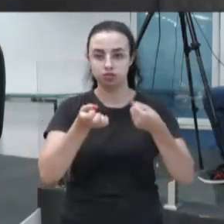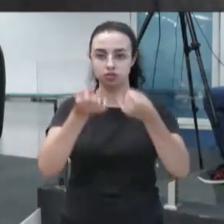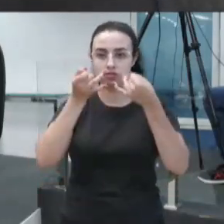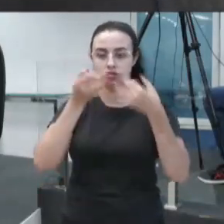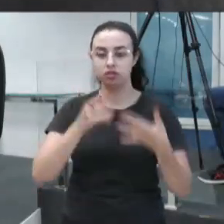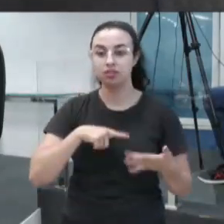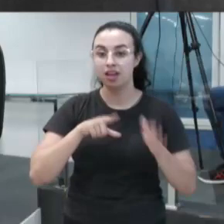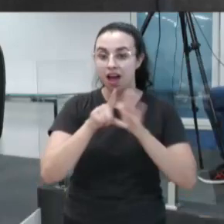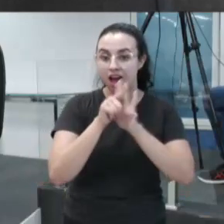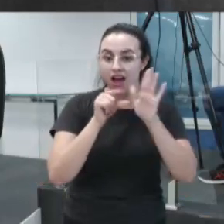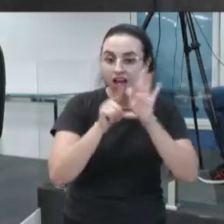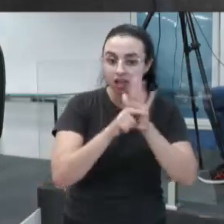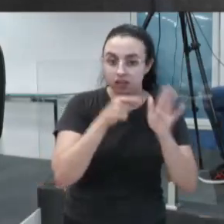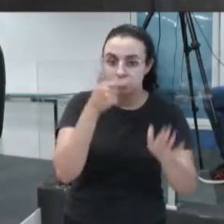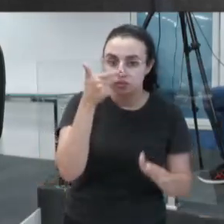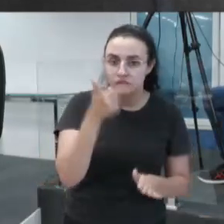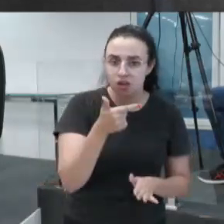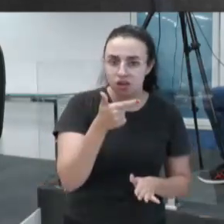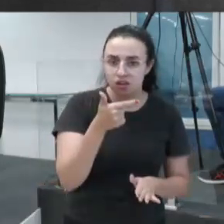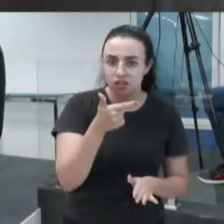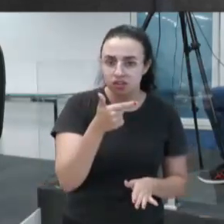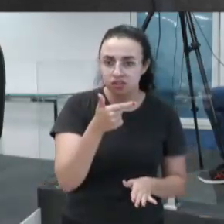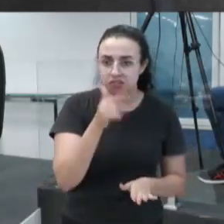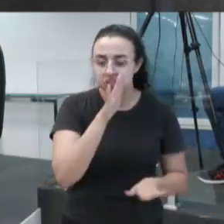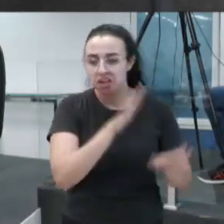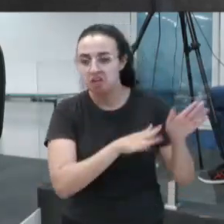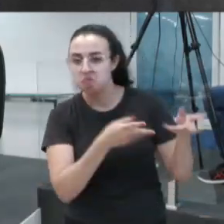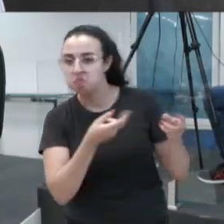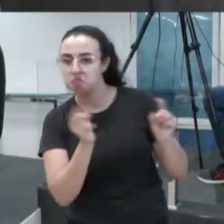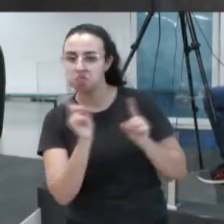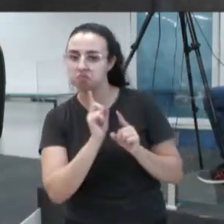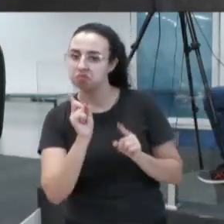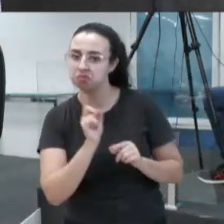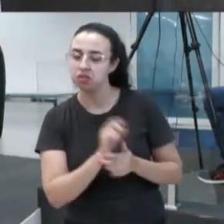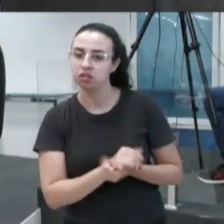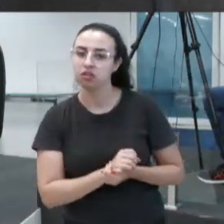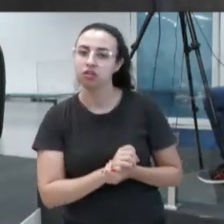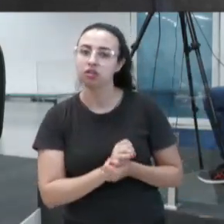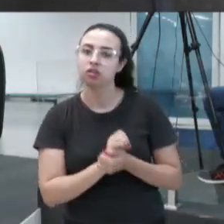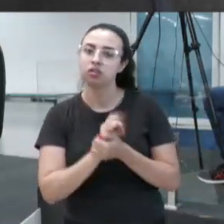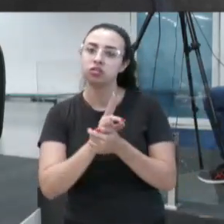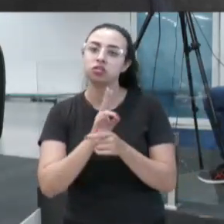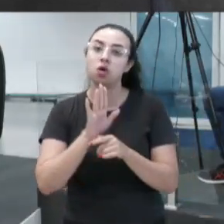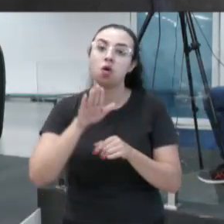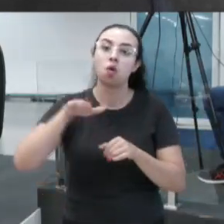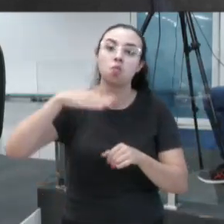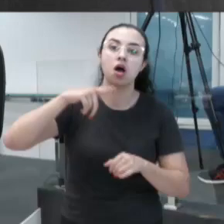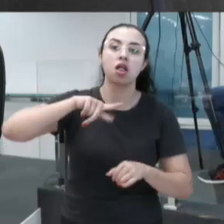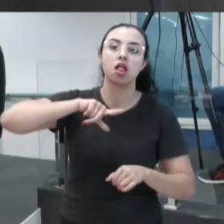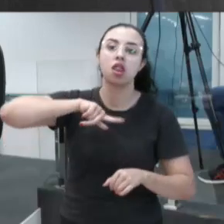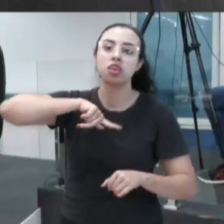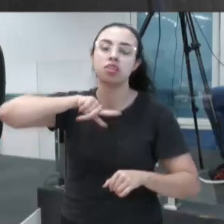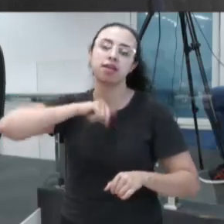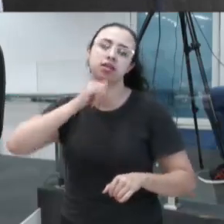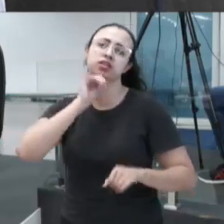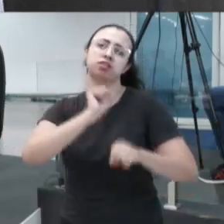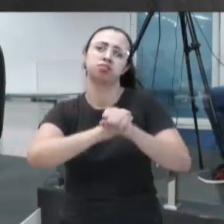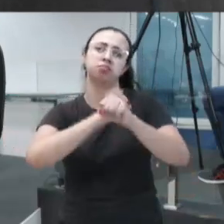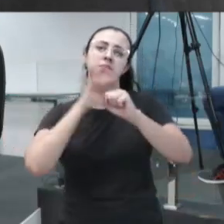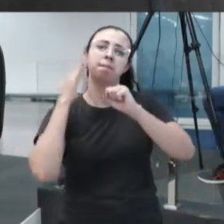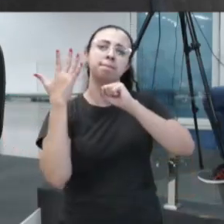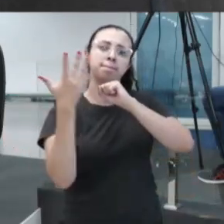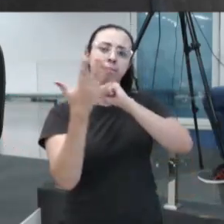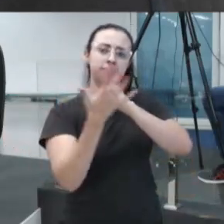embasou em dois artigos, que talvez não se atentou para isso, somente diante de crises endêmicas, diante de